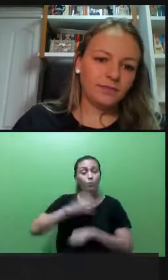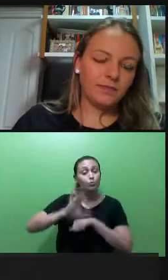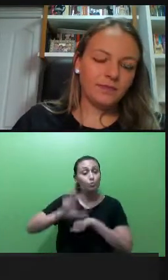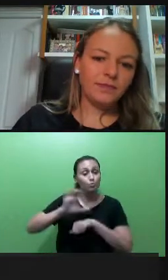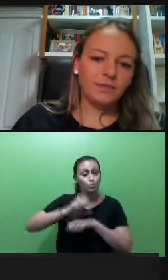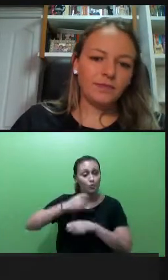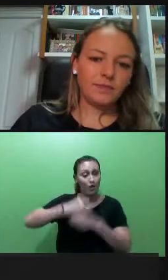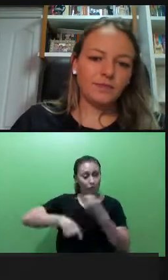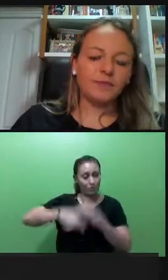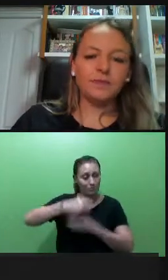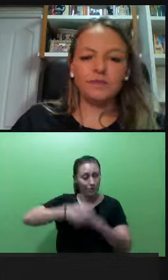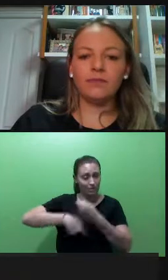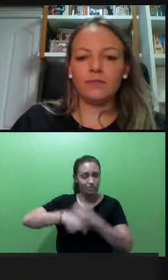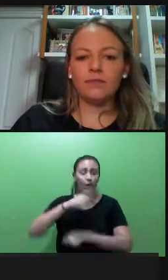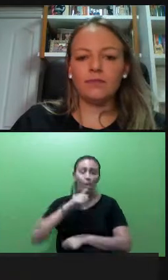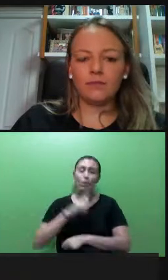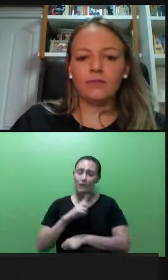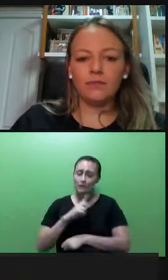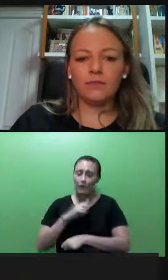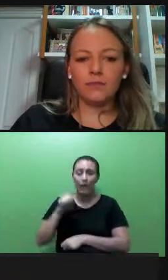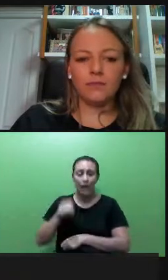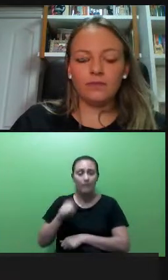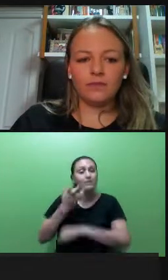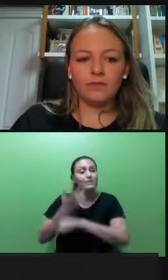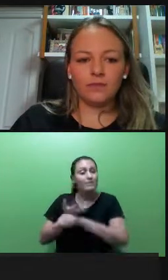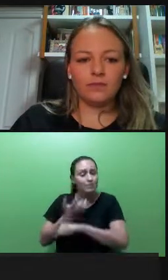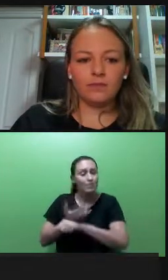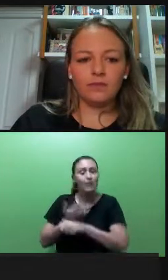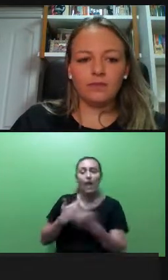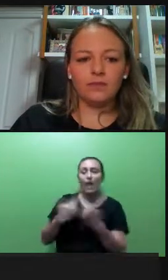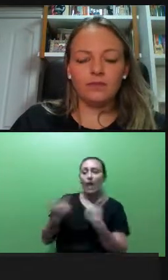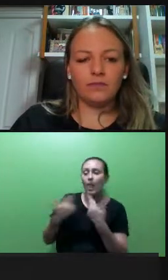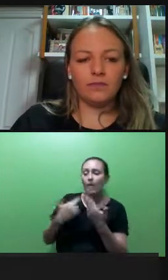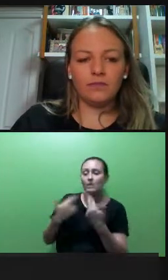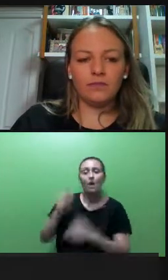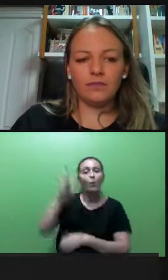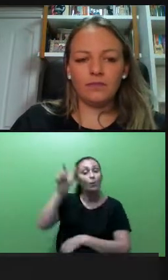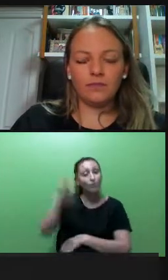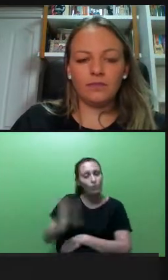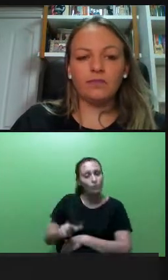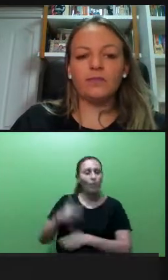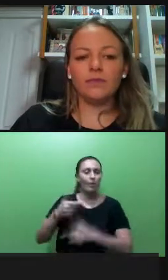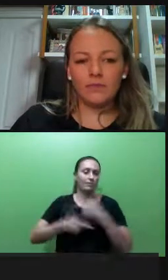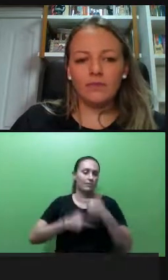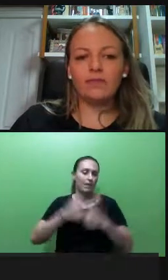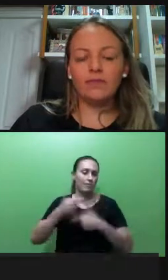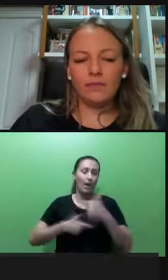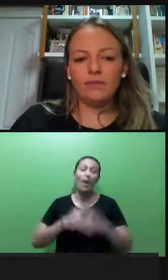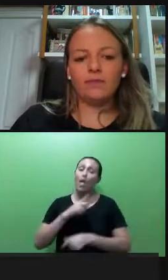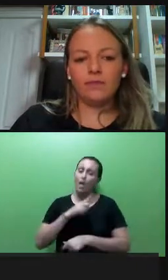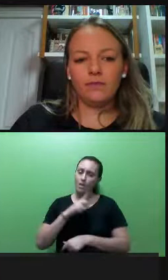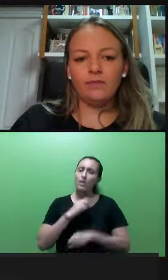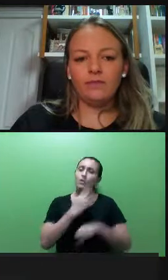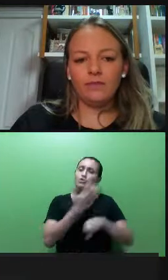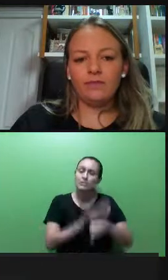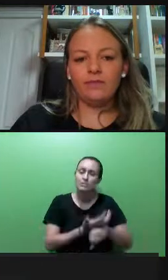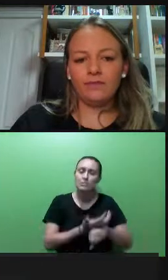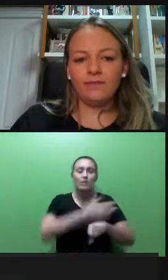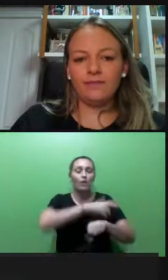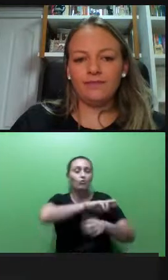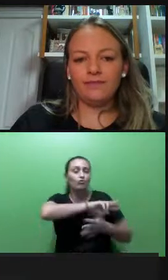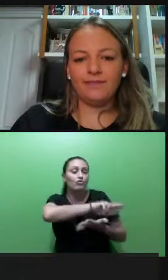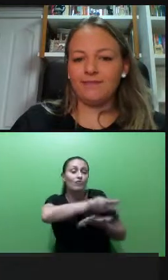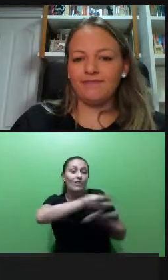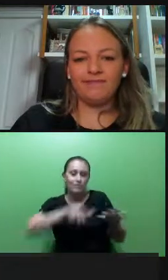disciplina de gestão de pessoas e relações de trabalho e na maior parte das ementas o tema da diversidade está lá, né, mas isso nem